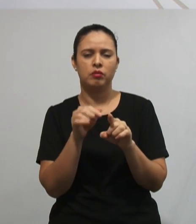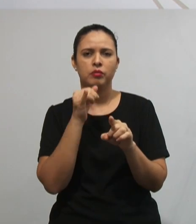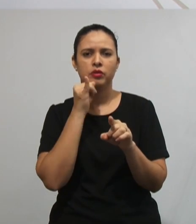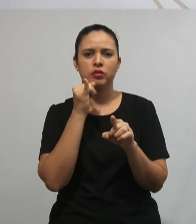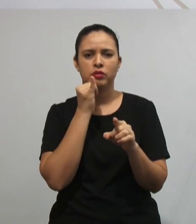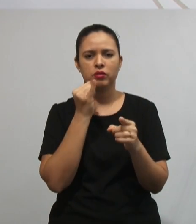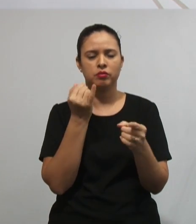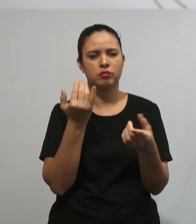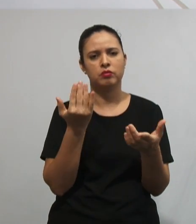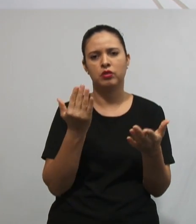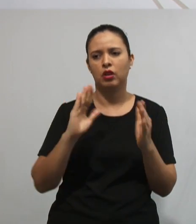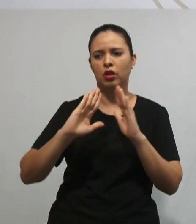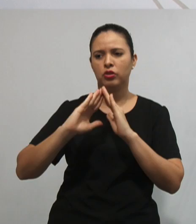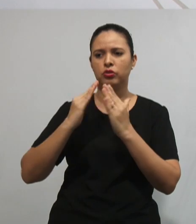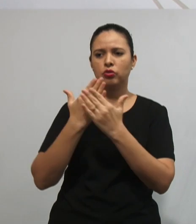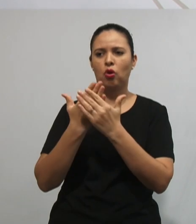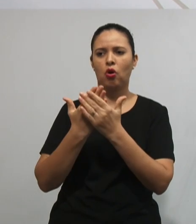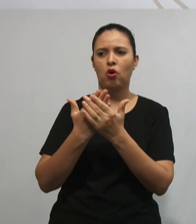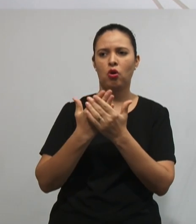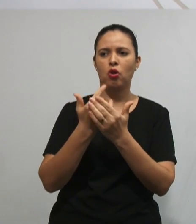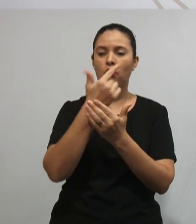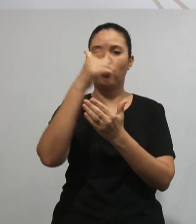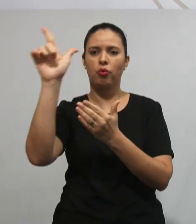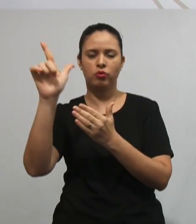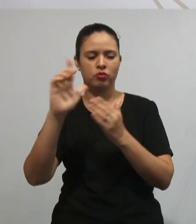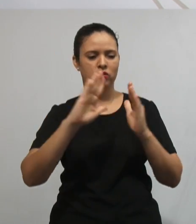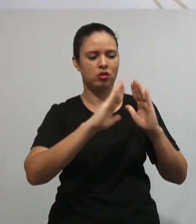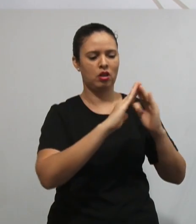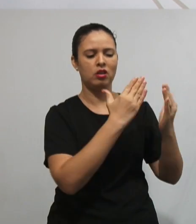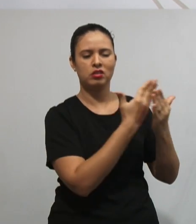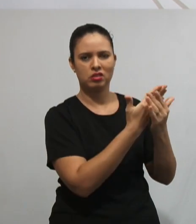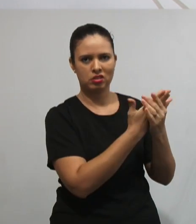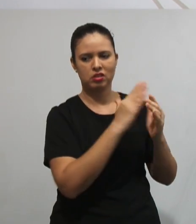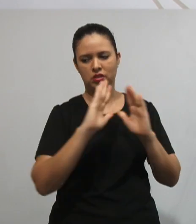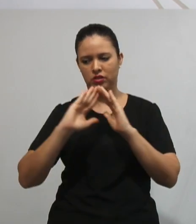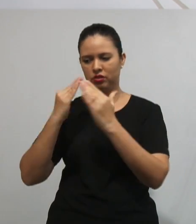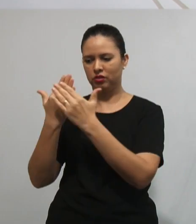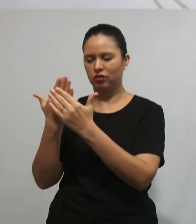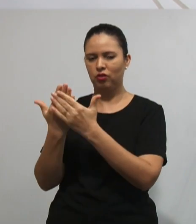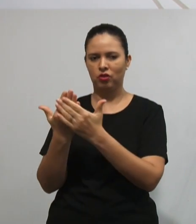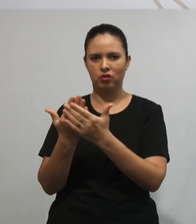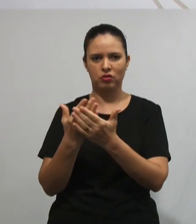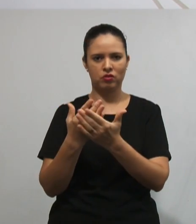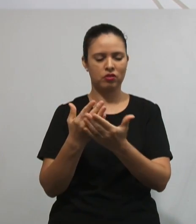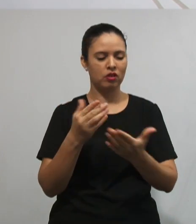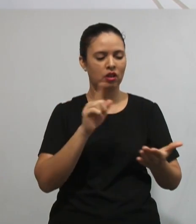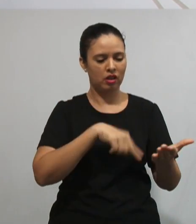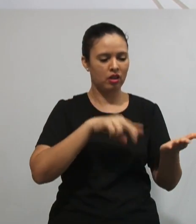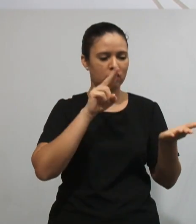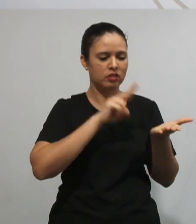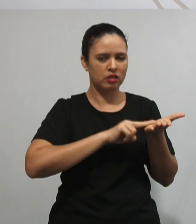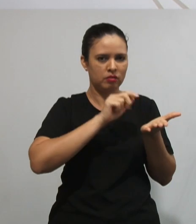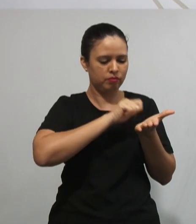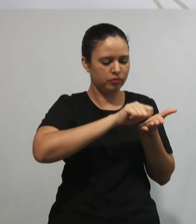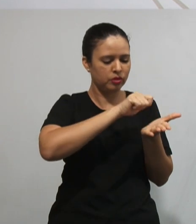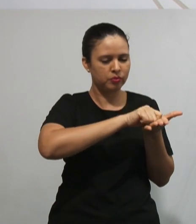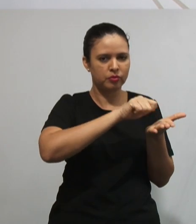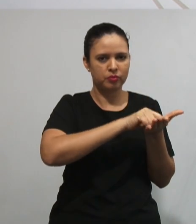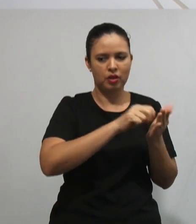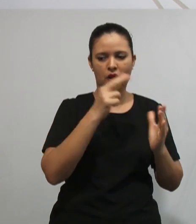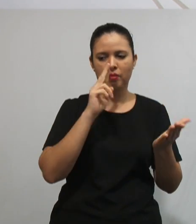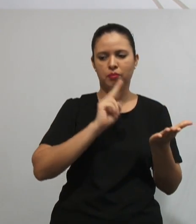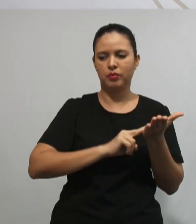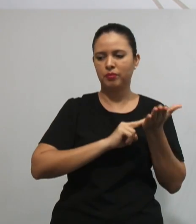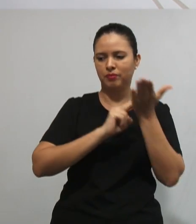crianças de outras escolas, Para se conhecerem. Então veja aí a importância do diálogo, Porque pela carta as crianças estão